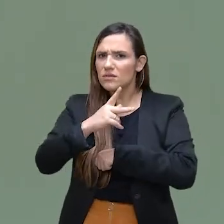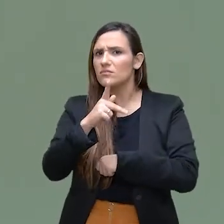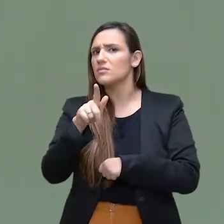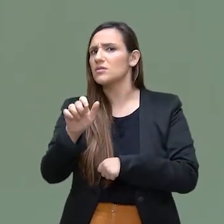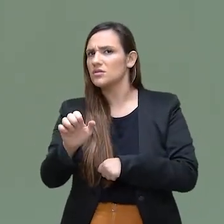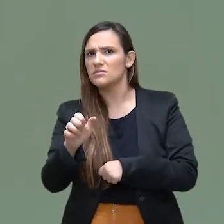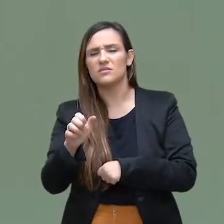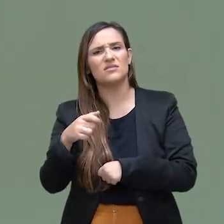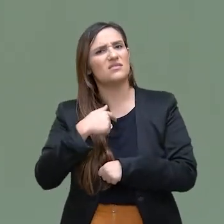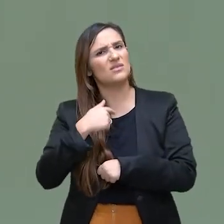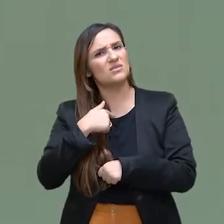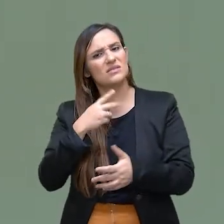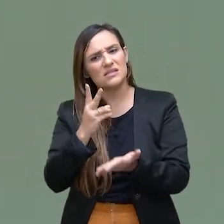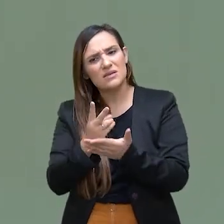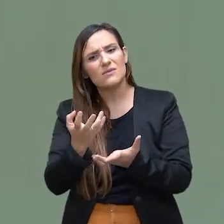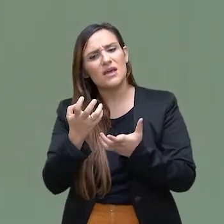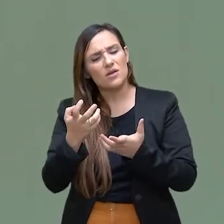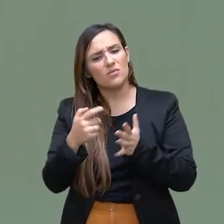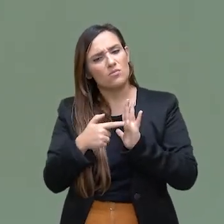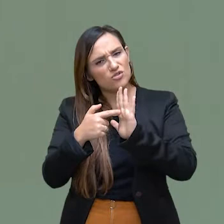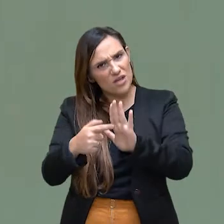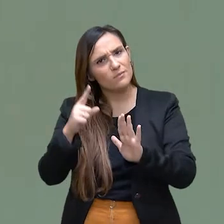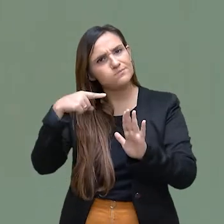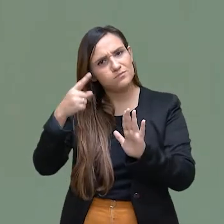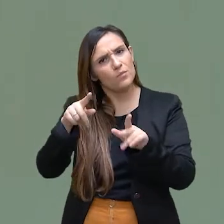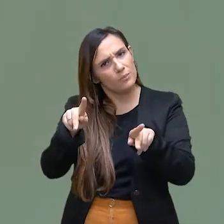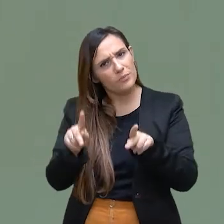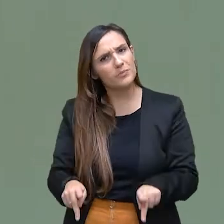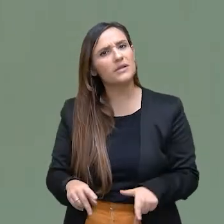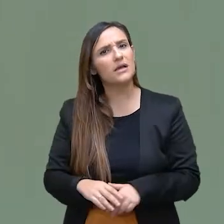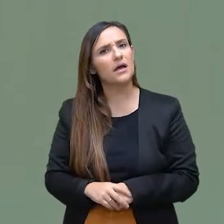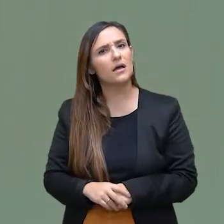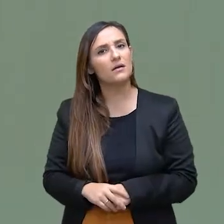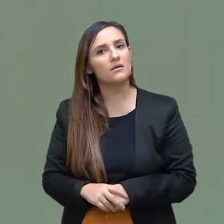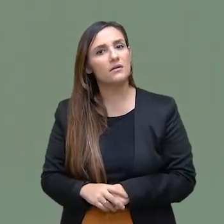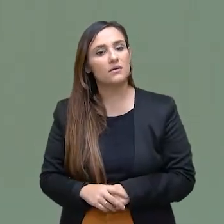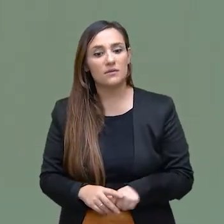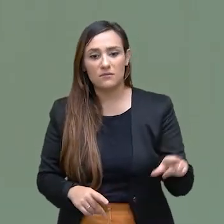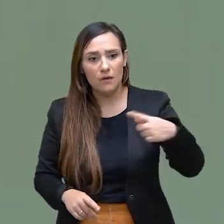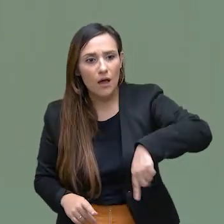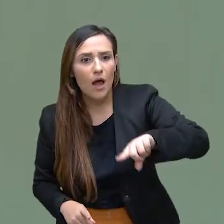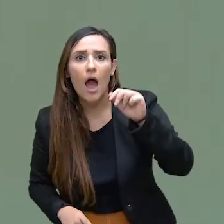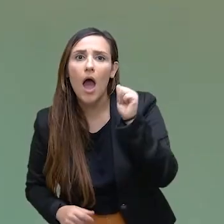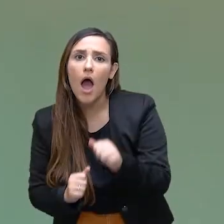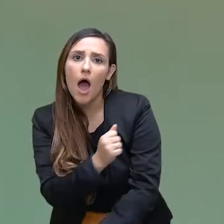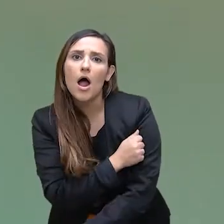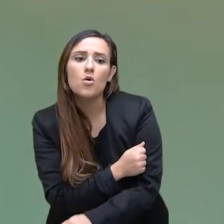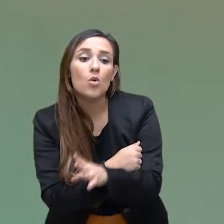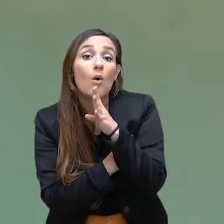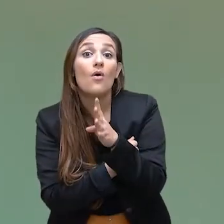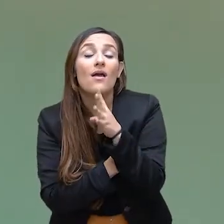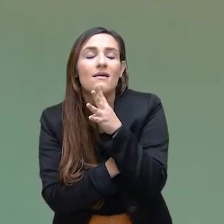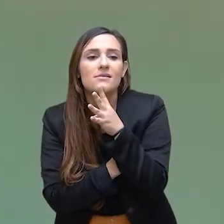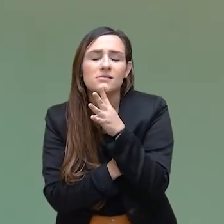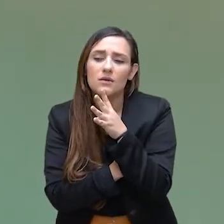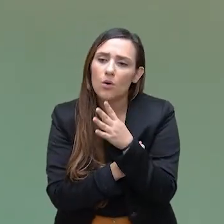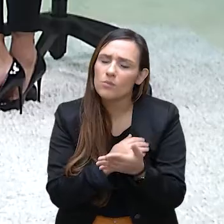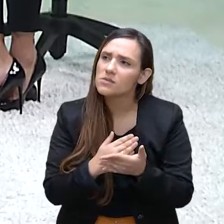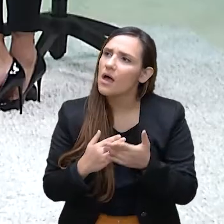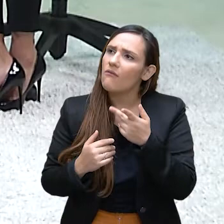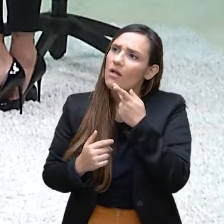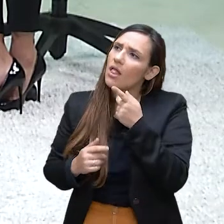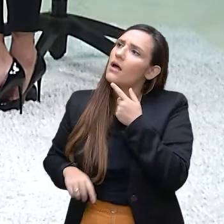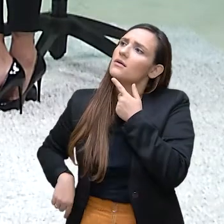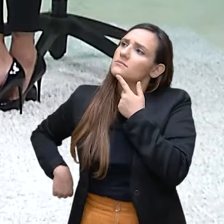divulgar a carreira da Advocacia Pública para que os acadêmicos, em primeiro lugar, conheçam. Para que eles possam começar a